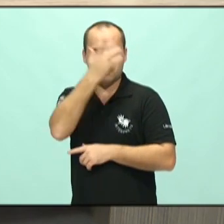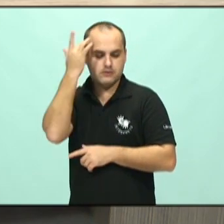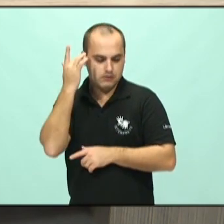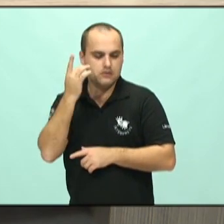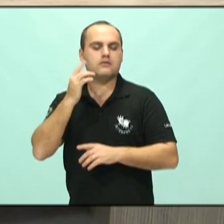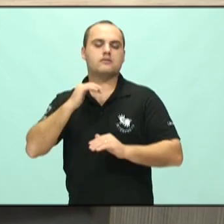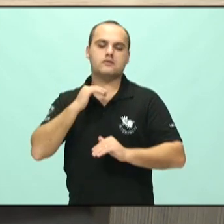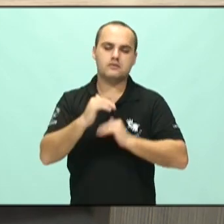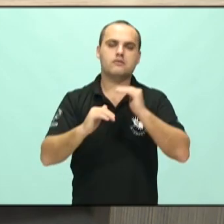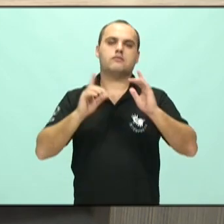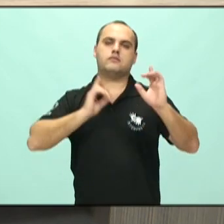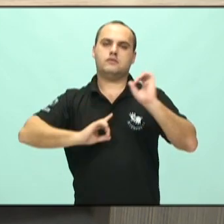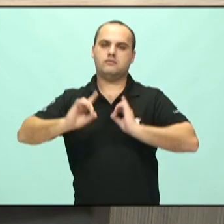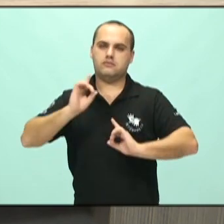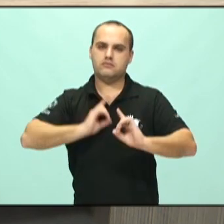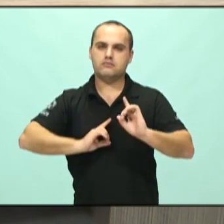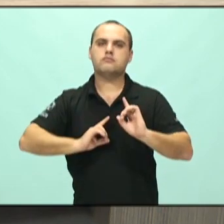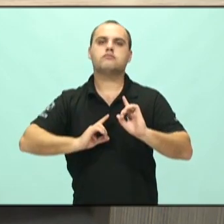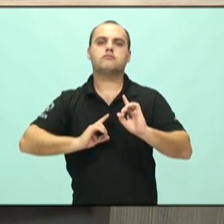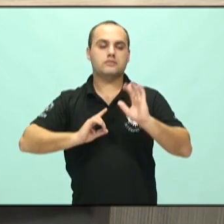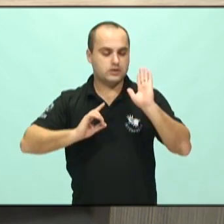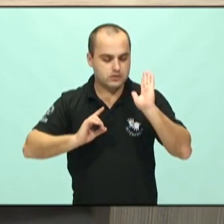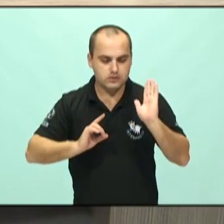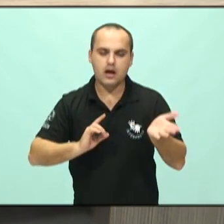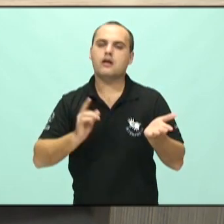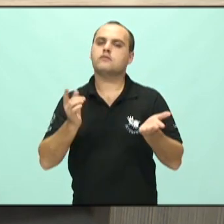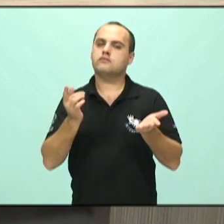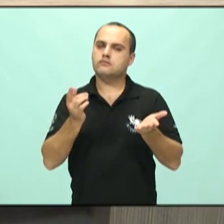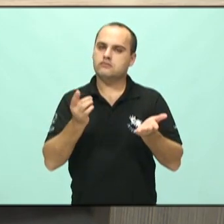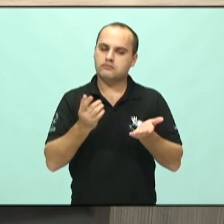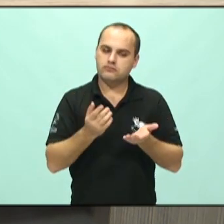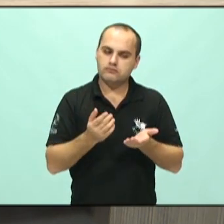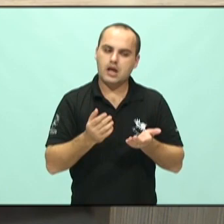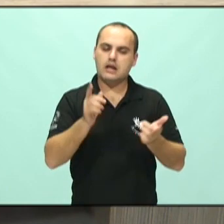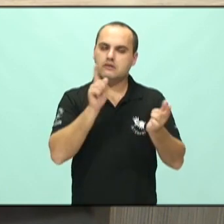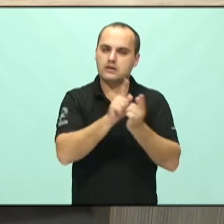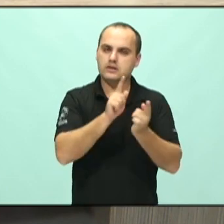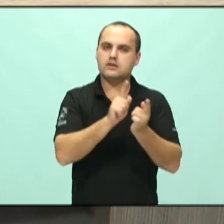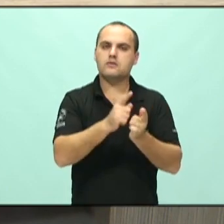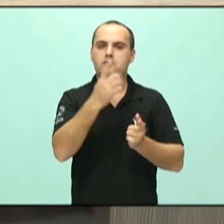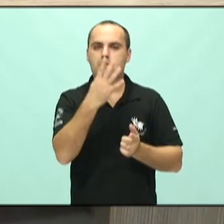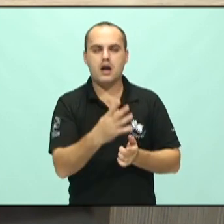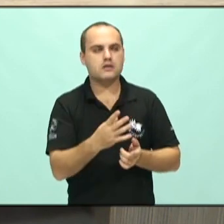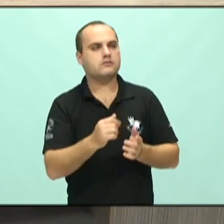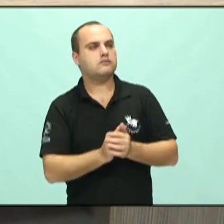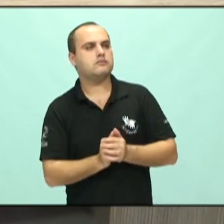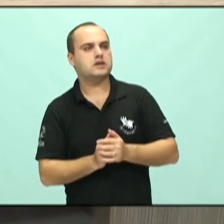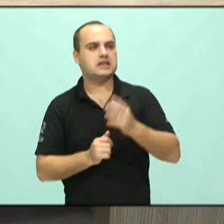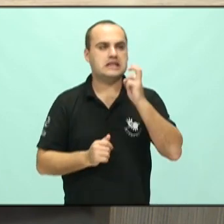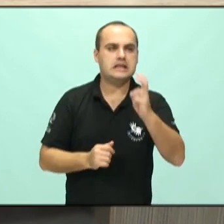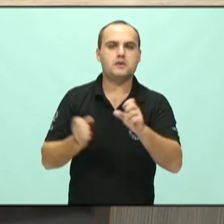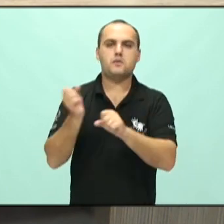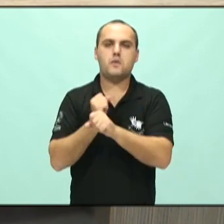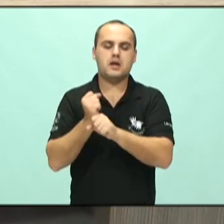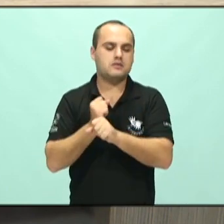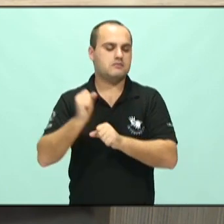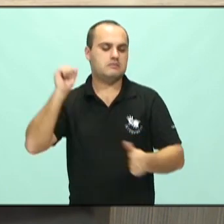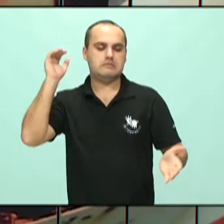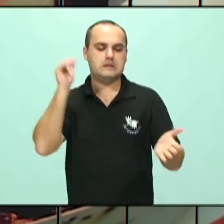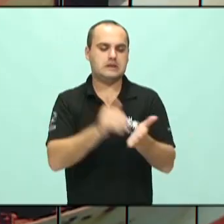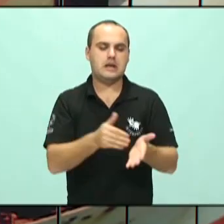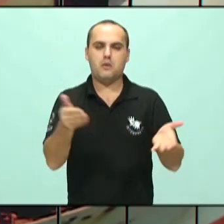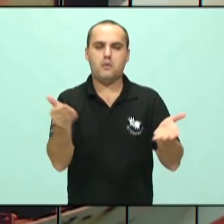2, 3, 4, 5 anos e não melhora. Porque ele enxerga nessa perda um problema insolucionável.